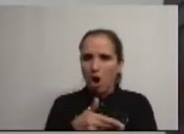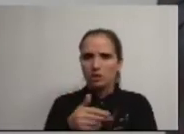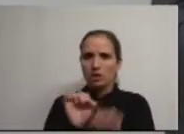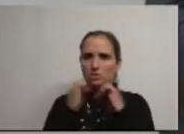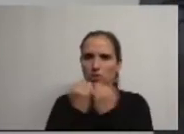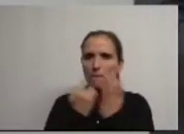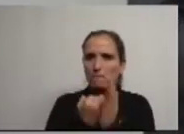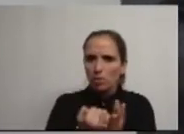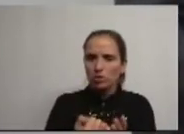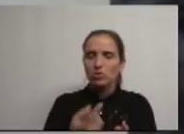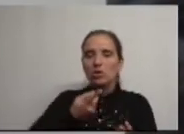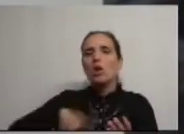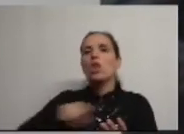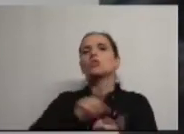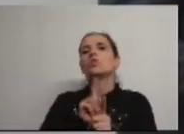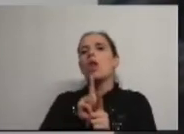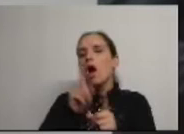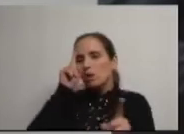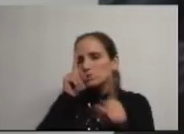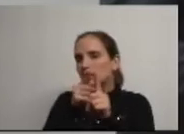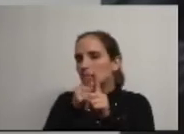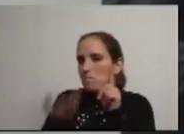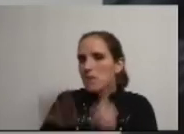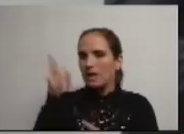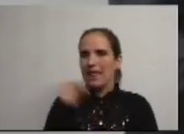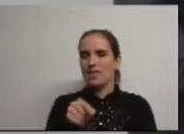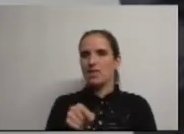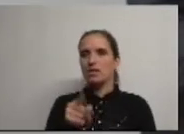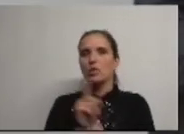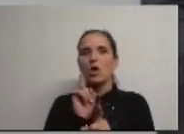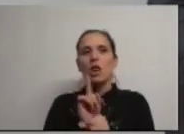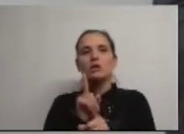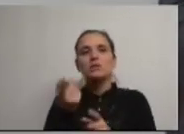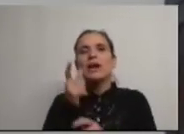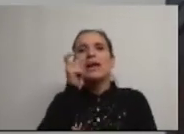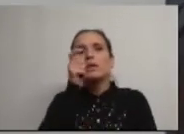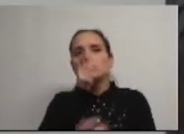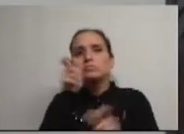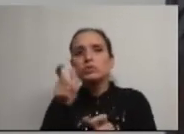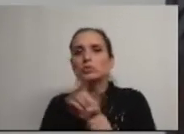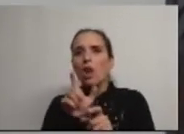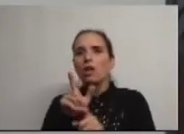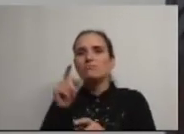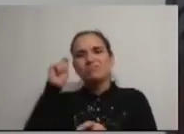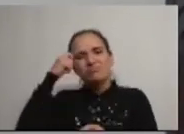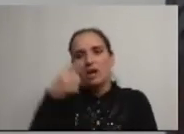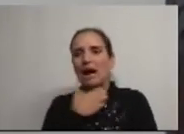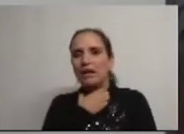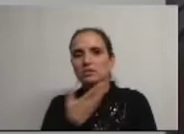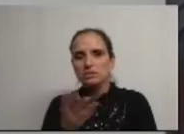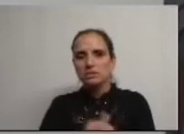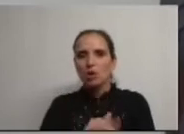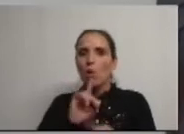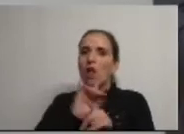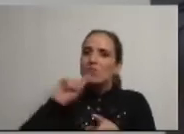social, nós apostamos na ação social. Porque entendemos que aqueles que são vítimas da crise têm de ter